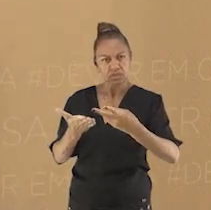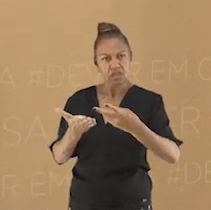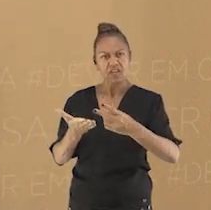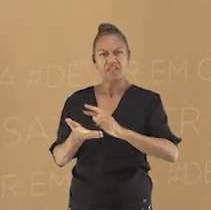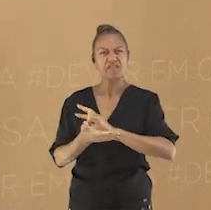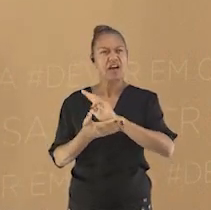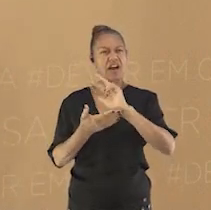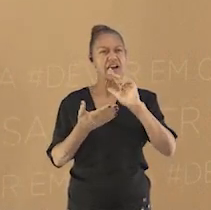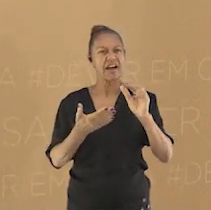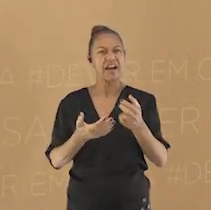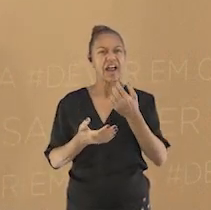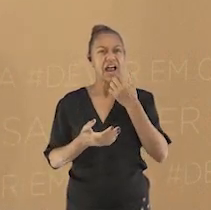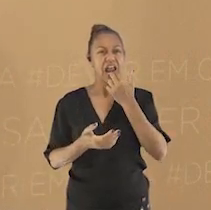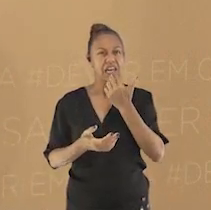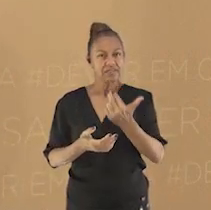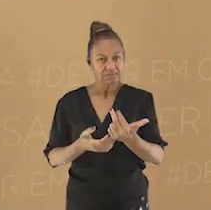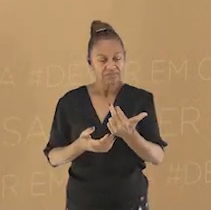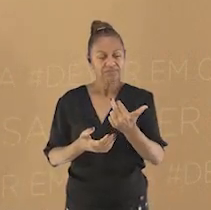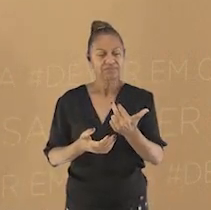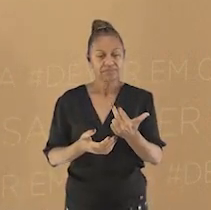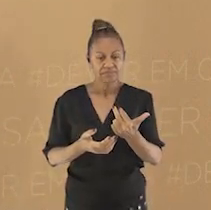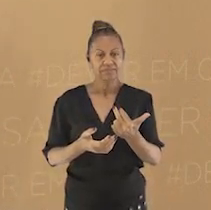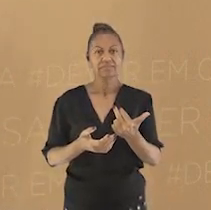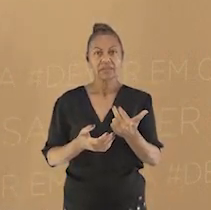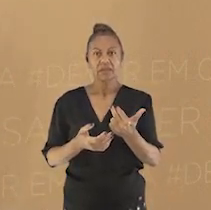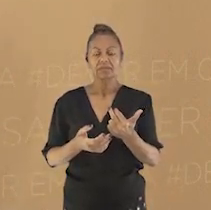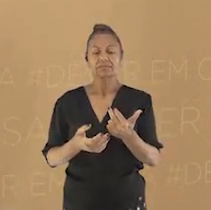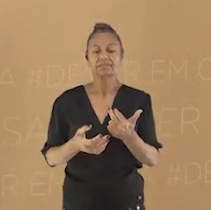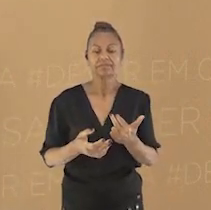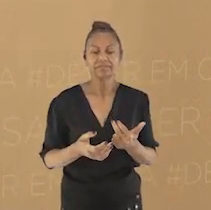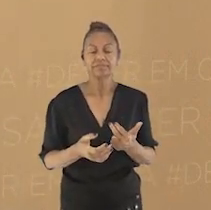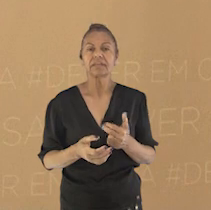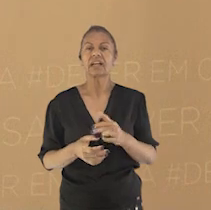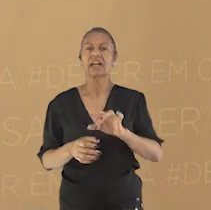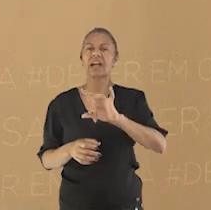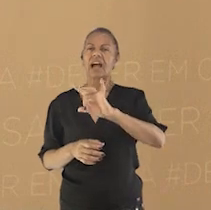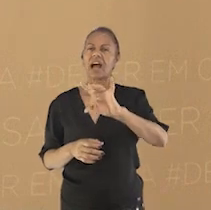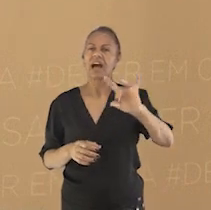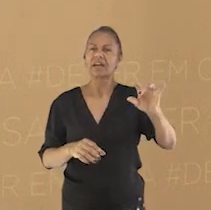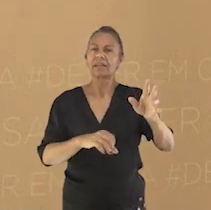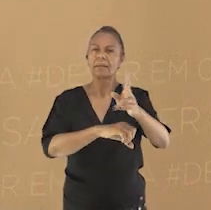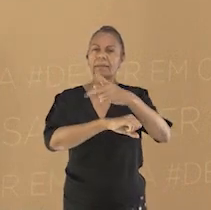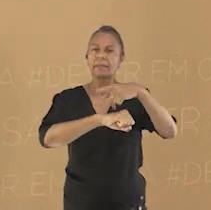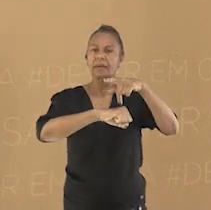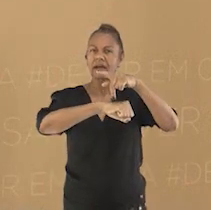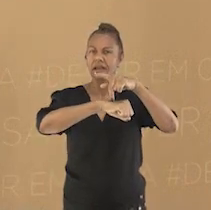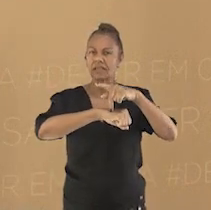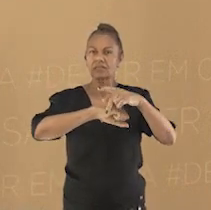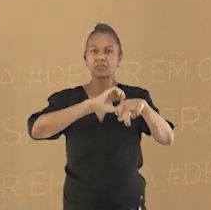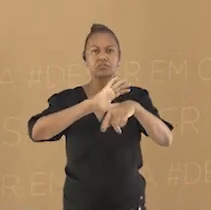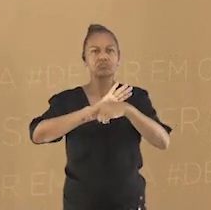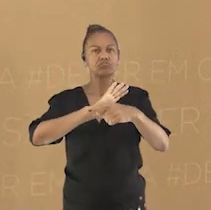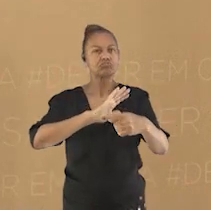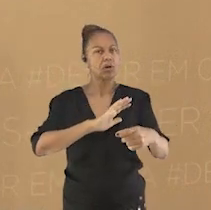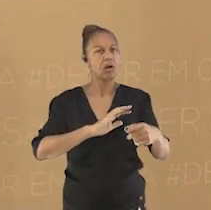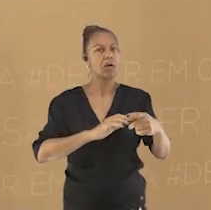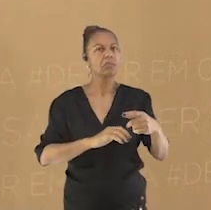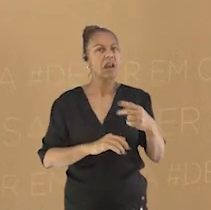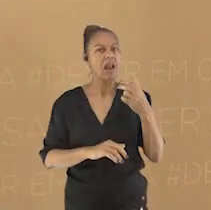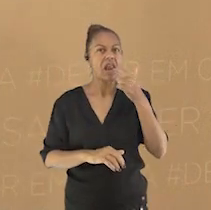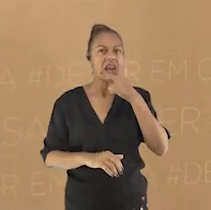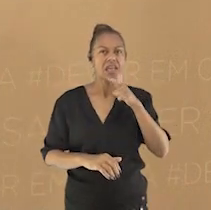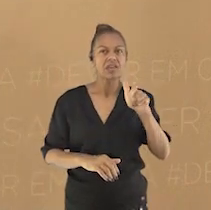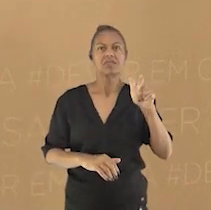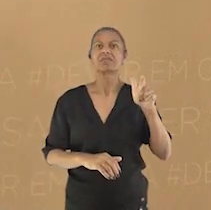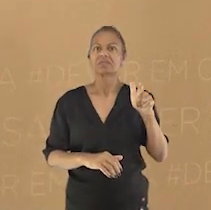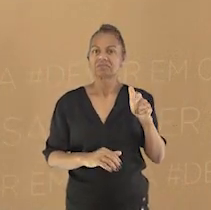garantido pela sociedade bíblica de cada país no mundo. Apesar da existência de